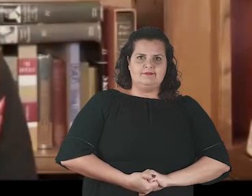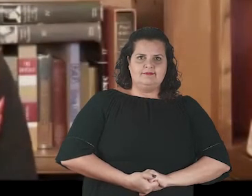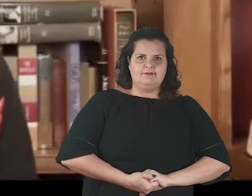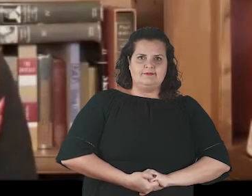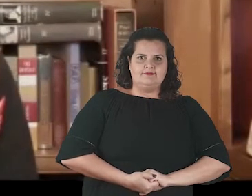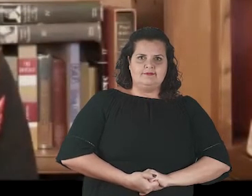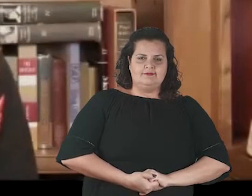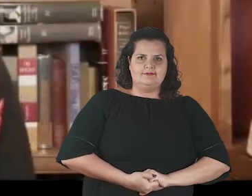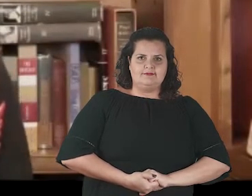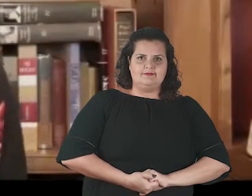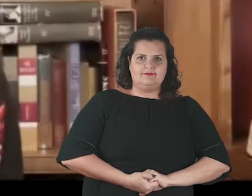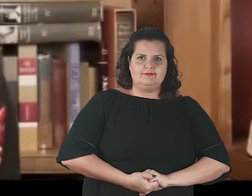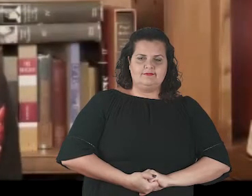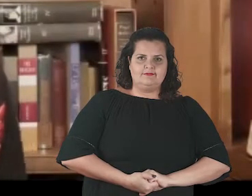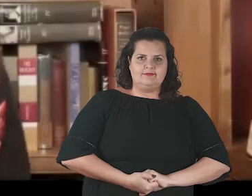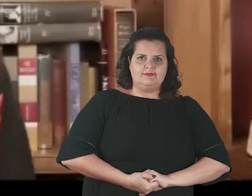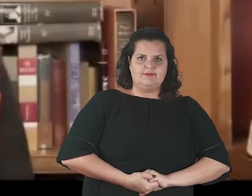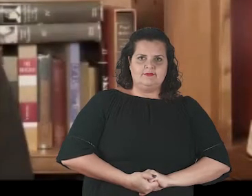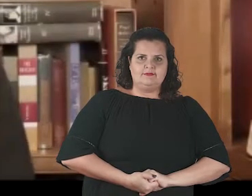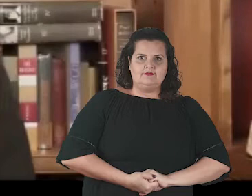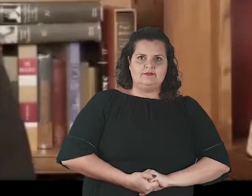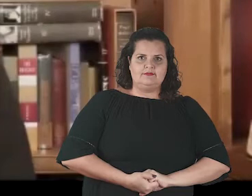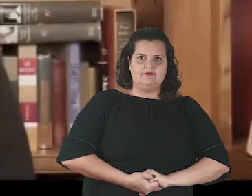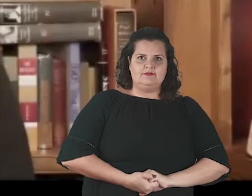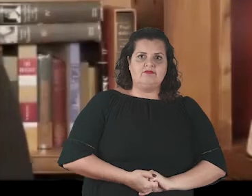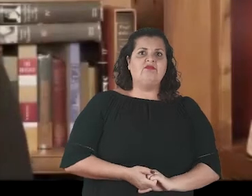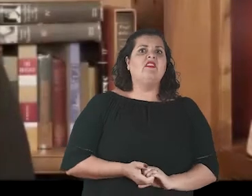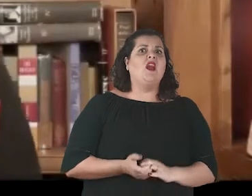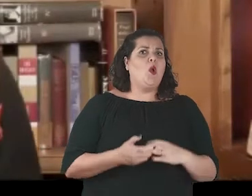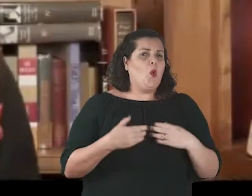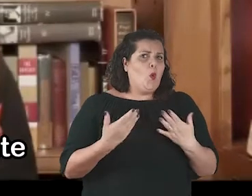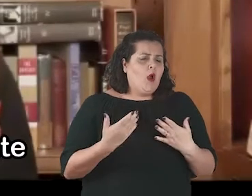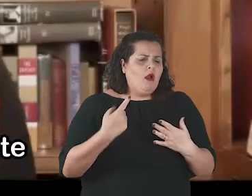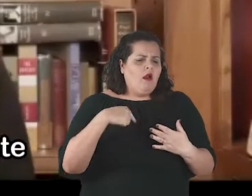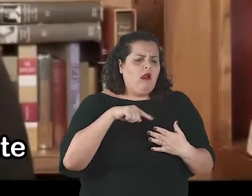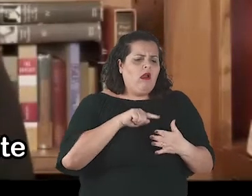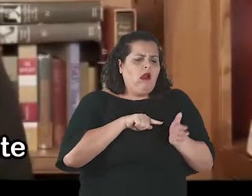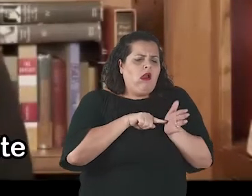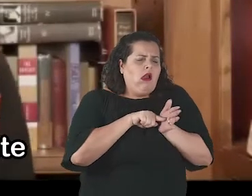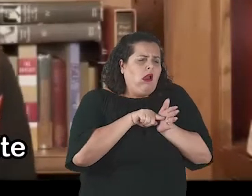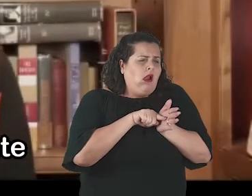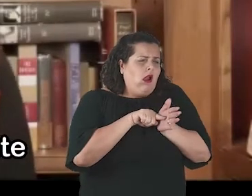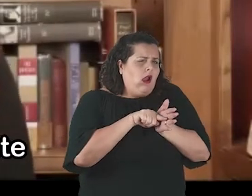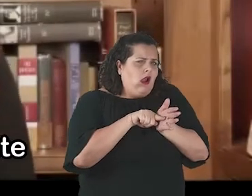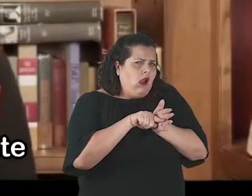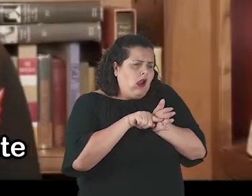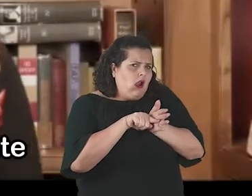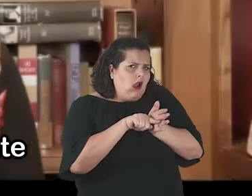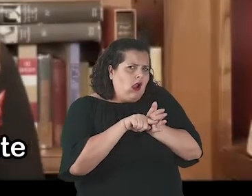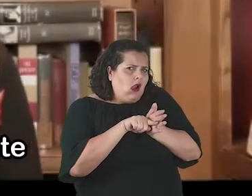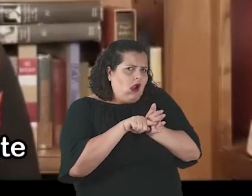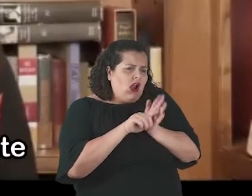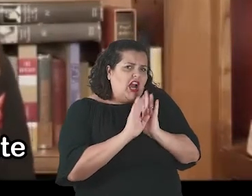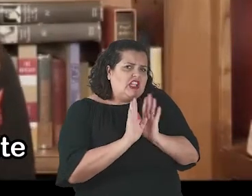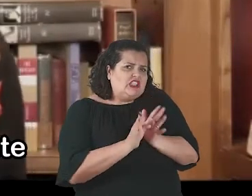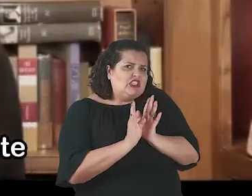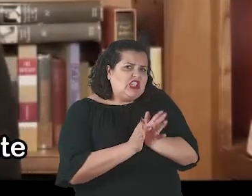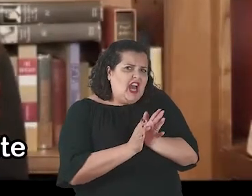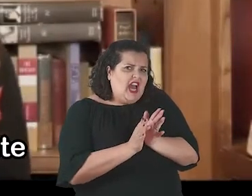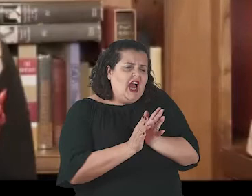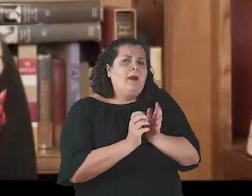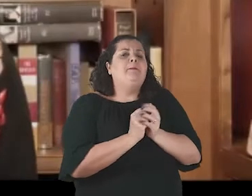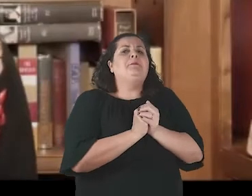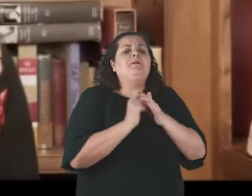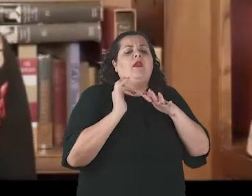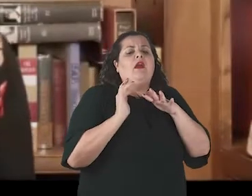Mesmo quando analisamos uma mídia que já utilizamos inocentemente chamada rede social,